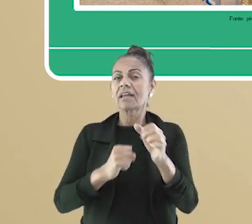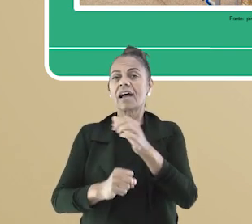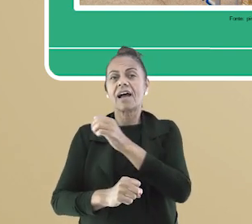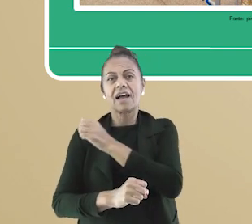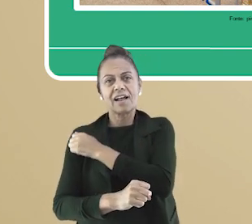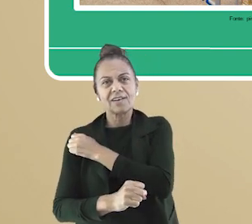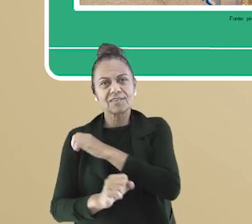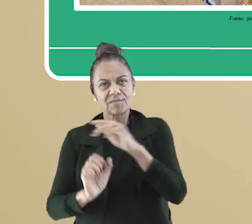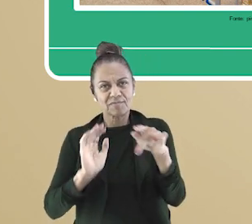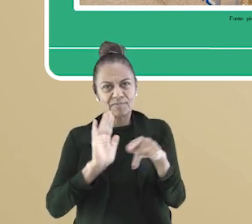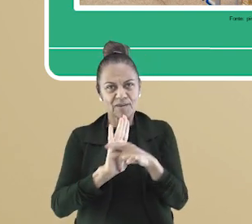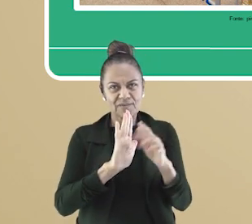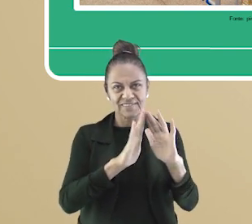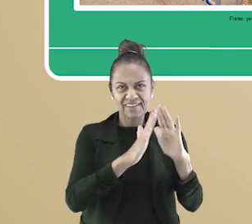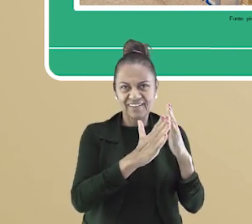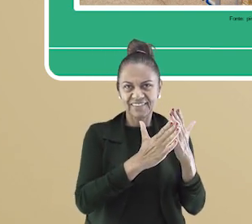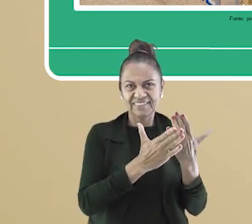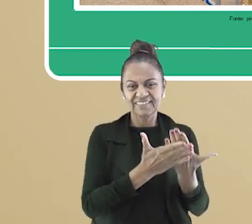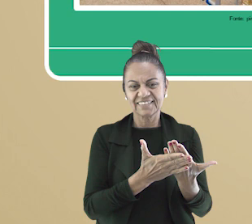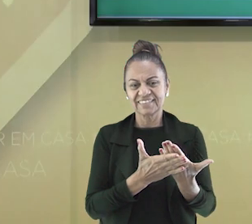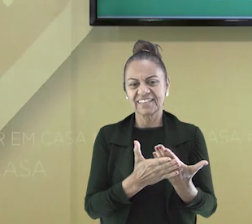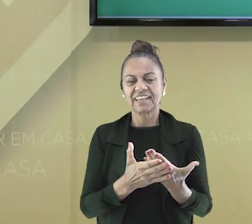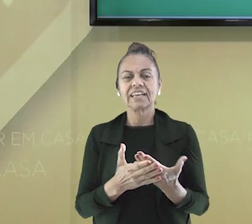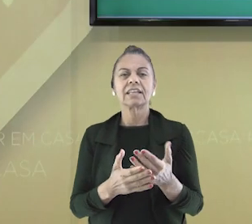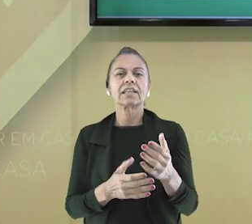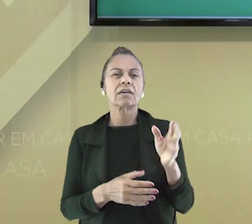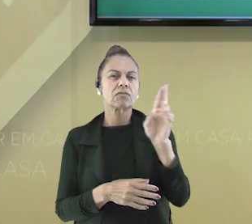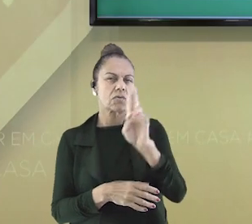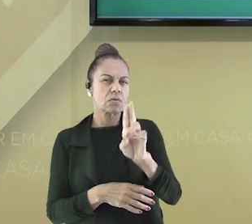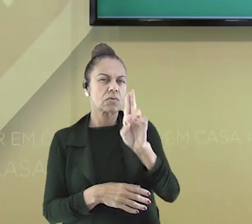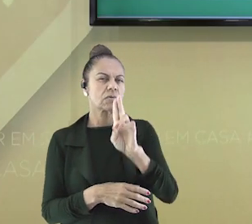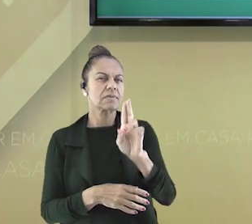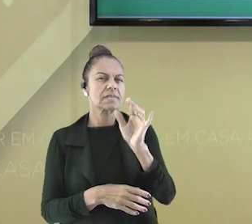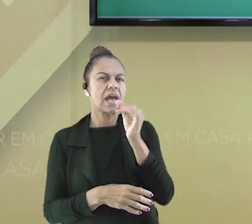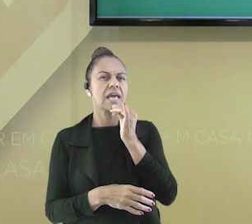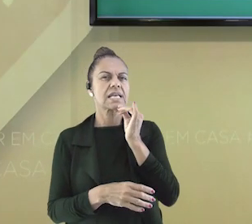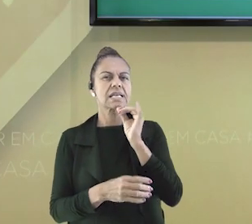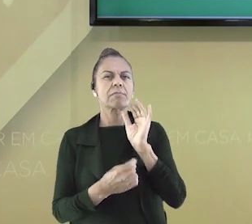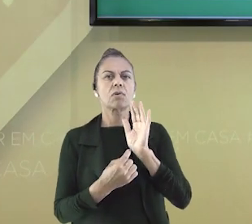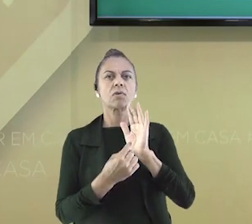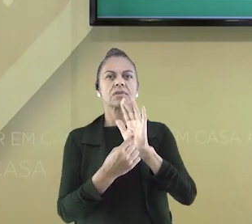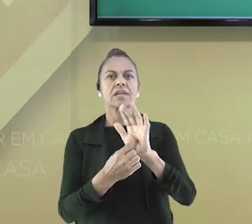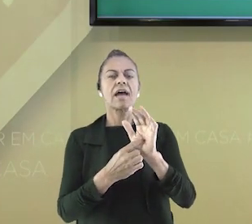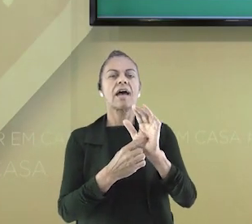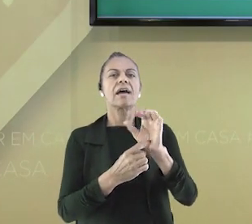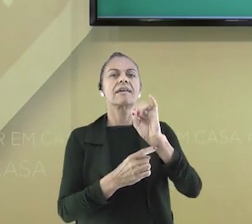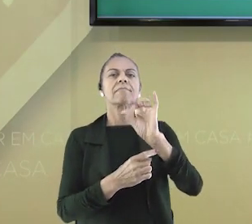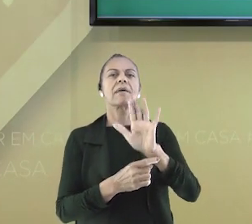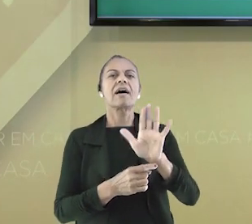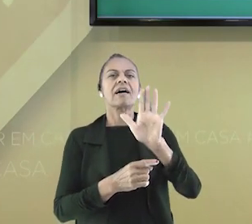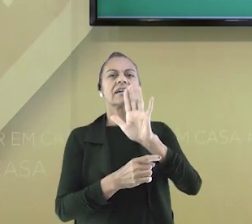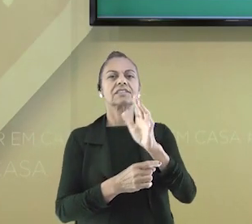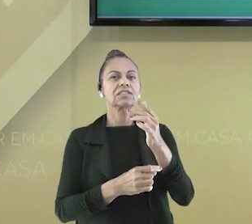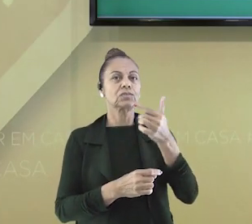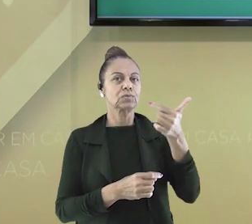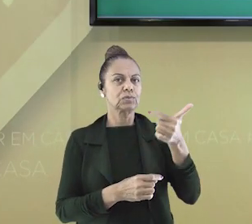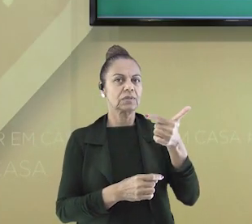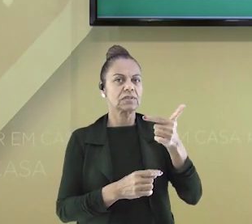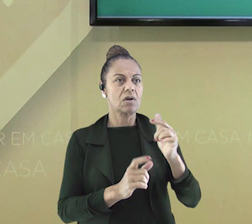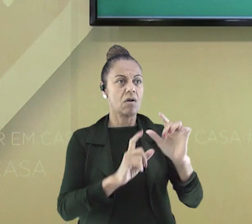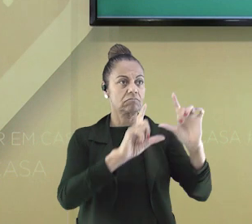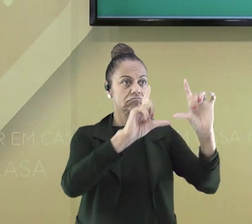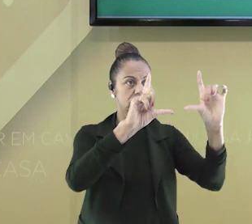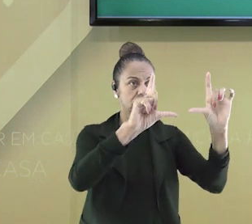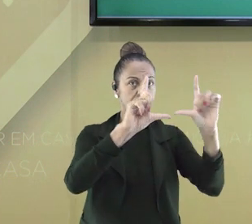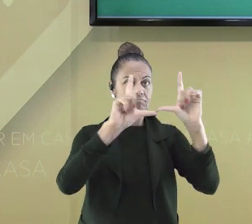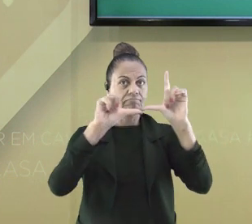nele que está a sua nota escolar. Vou usar um exemplo mostrando duas imagens e você vai pensar o que